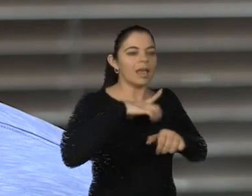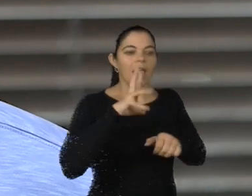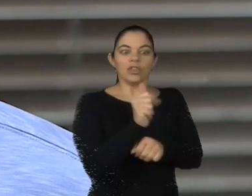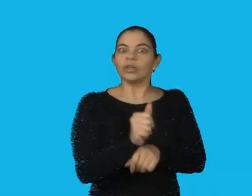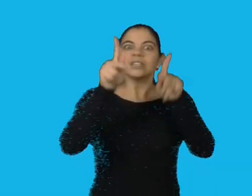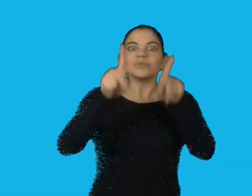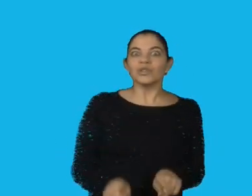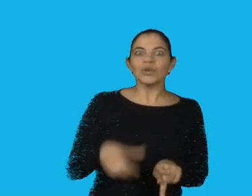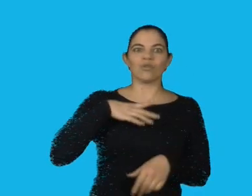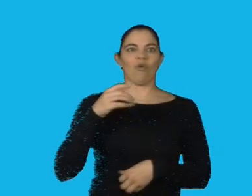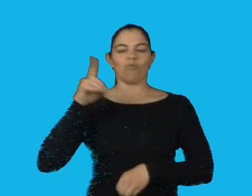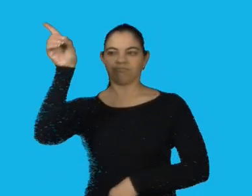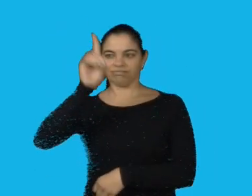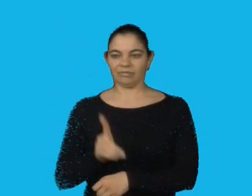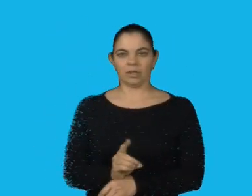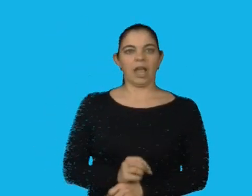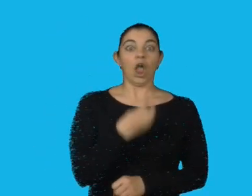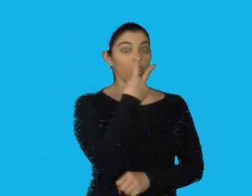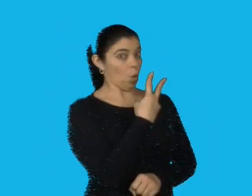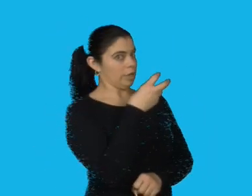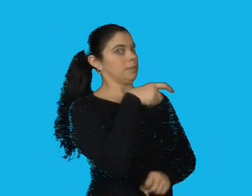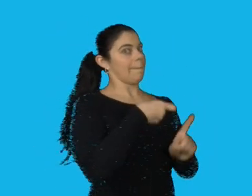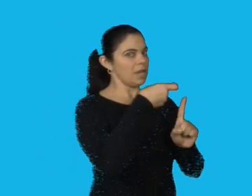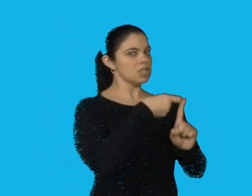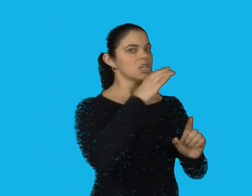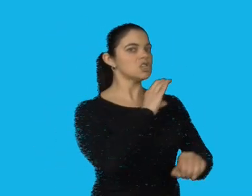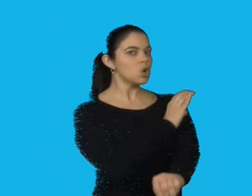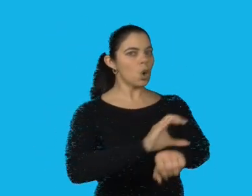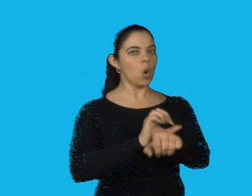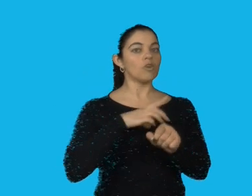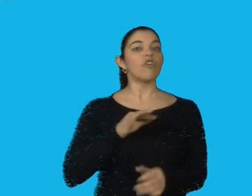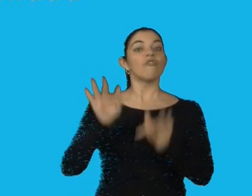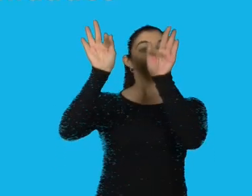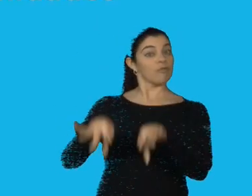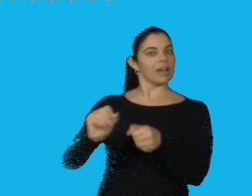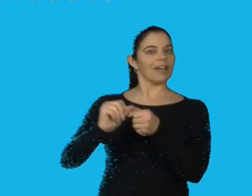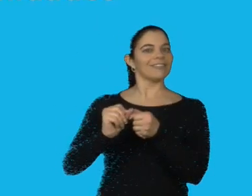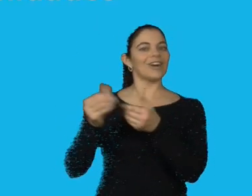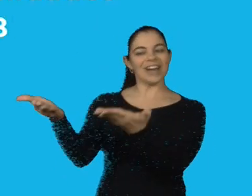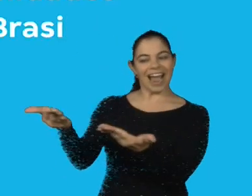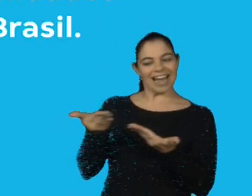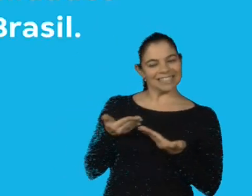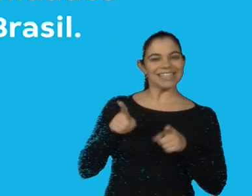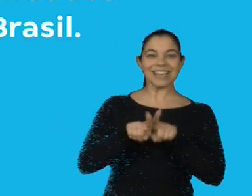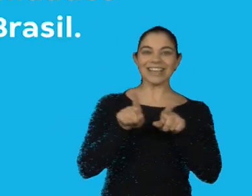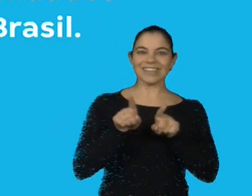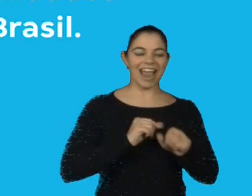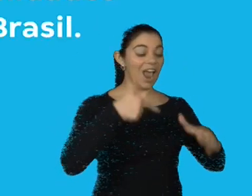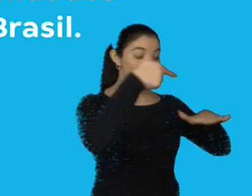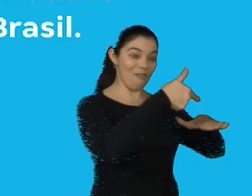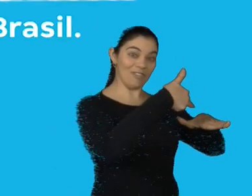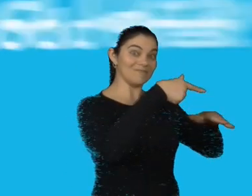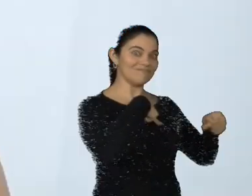deficiência. Após dois meses de curso, os alunos ganharão diploma de conclusão e poderão ser inseridos em uma das unidades da Espaço Laser